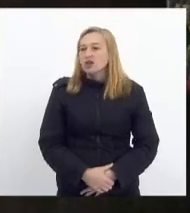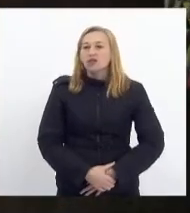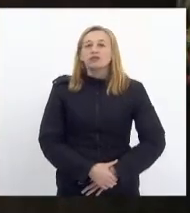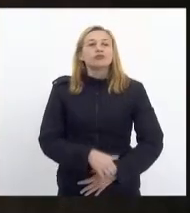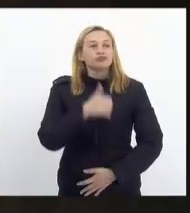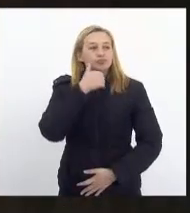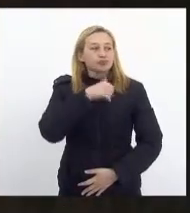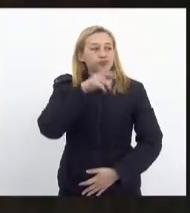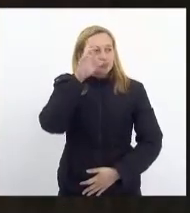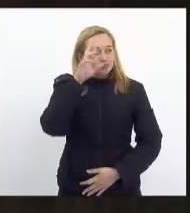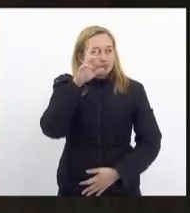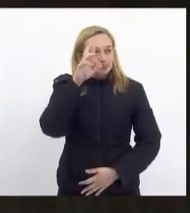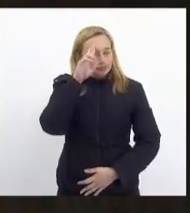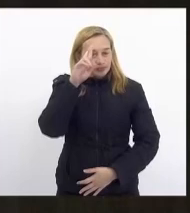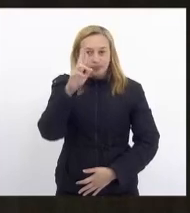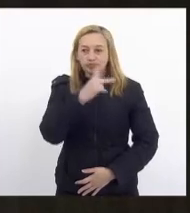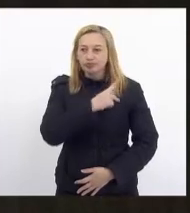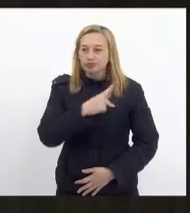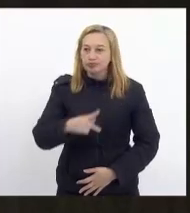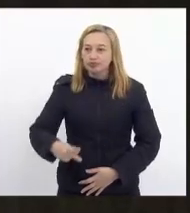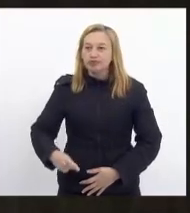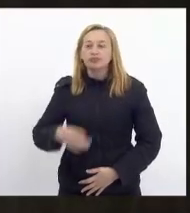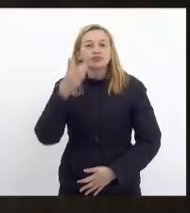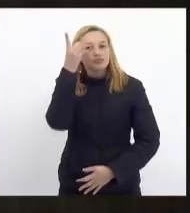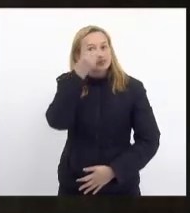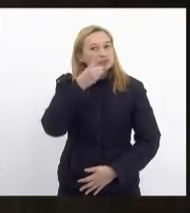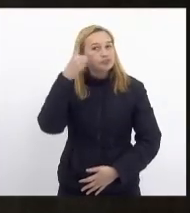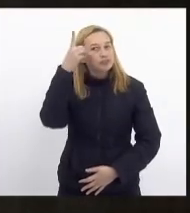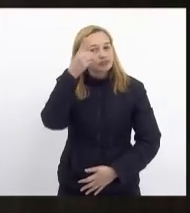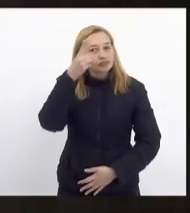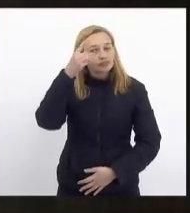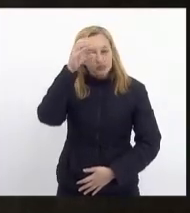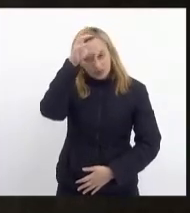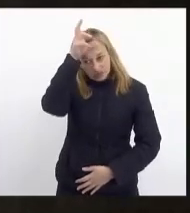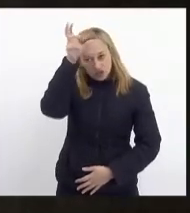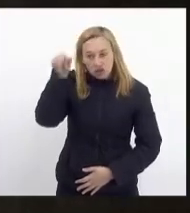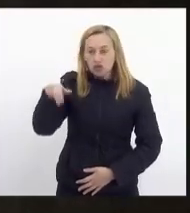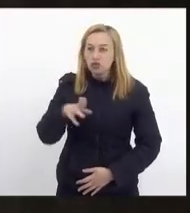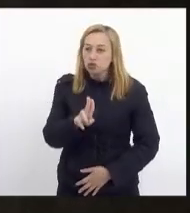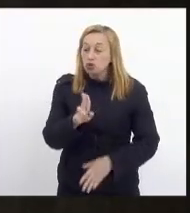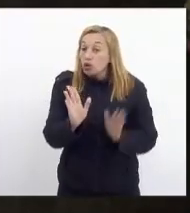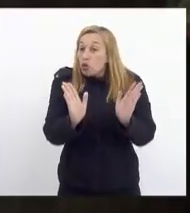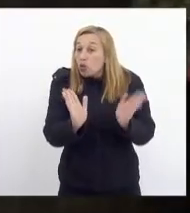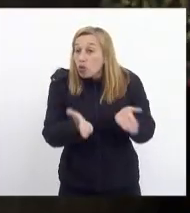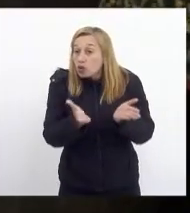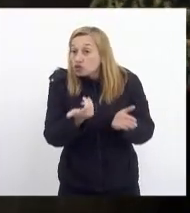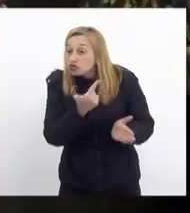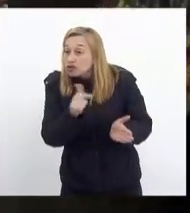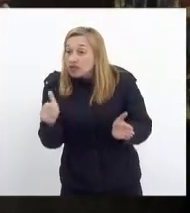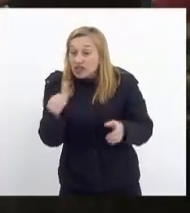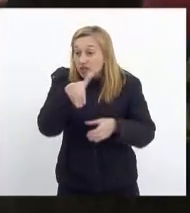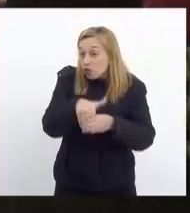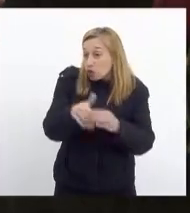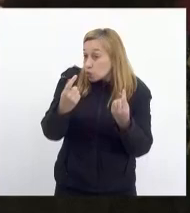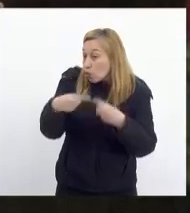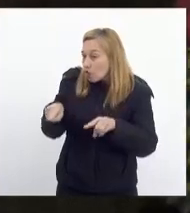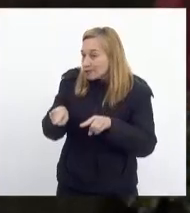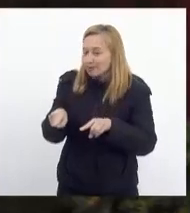Senhora Presidente, Deputada, Tia Ju, hoje não vai haver voto divergente.